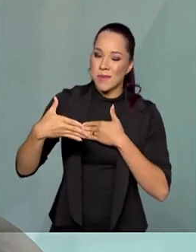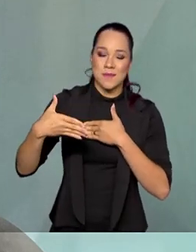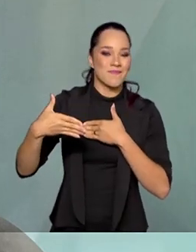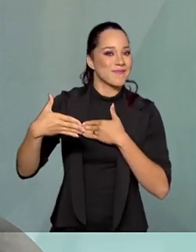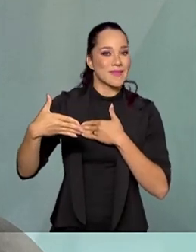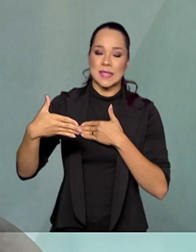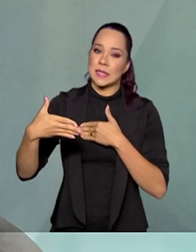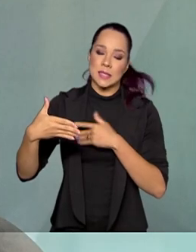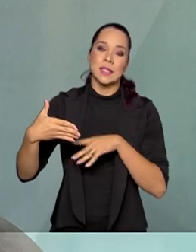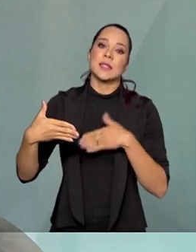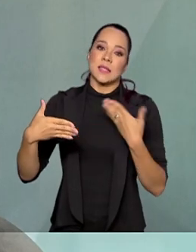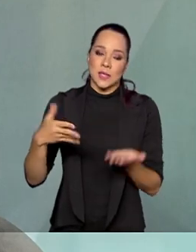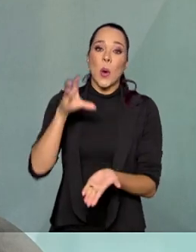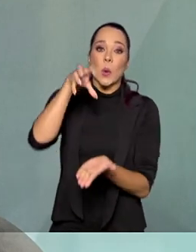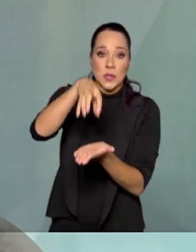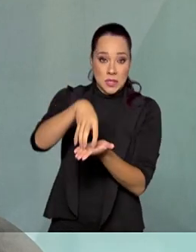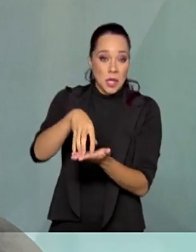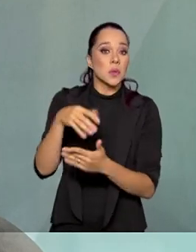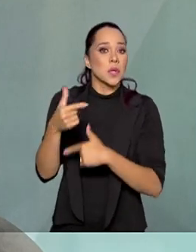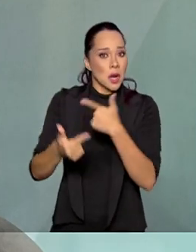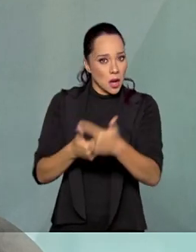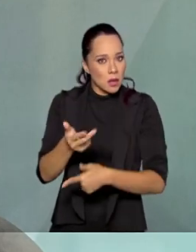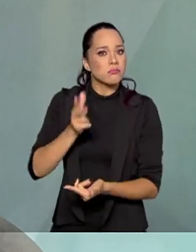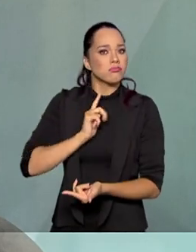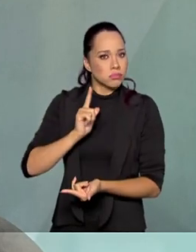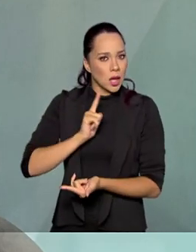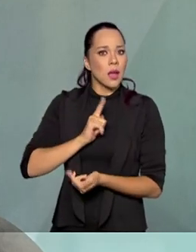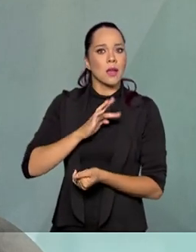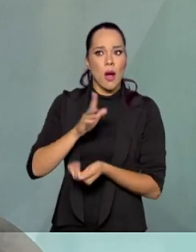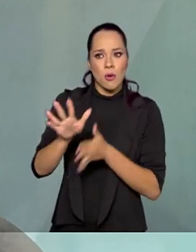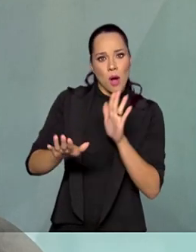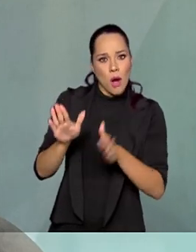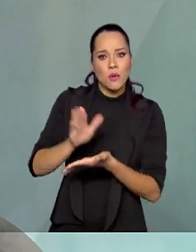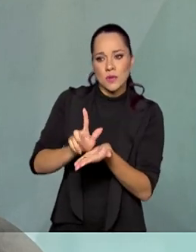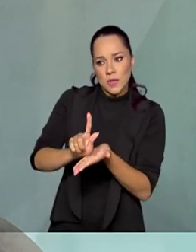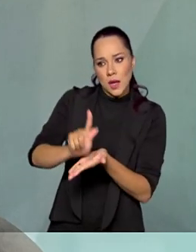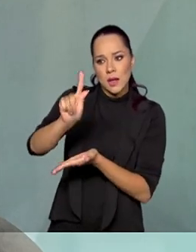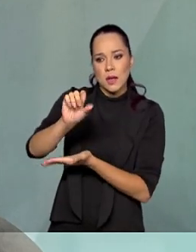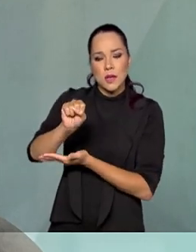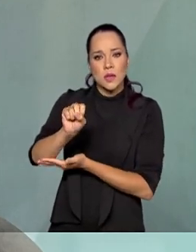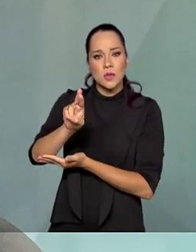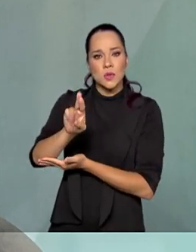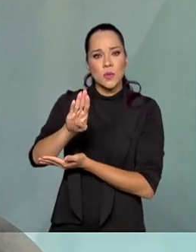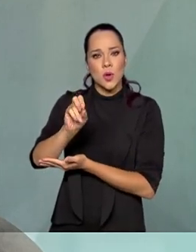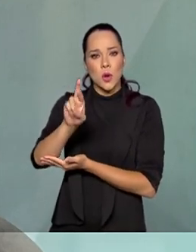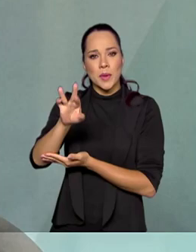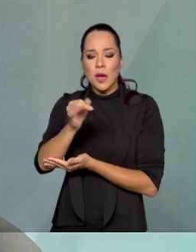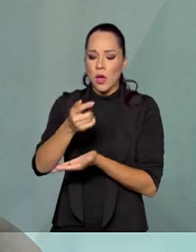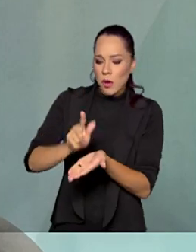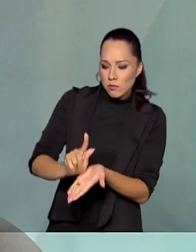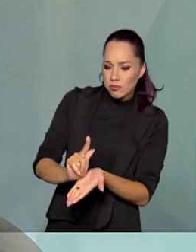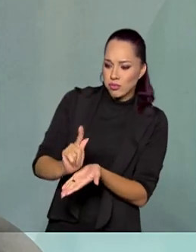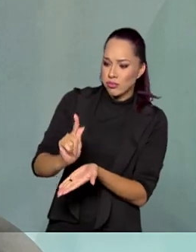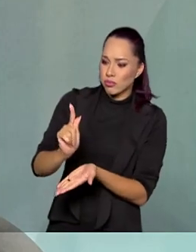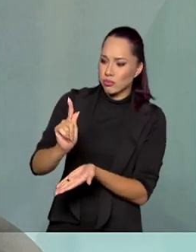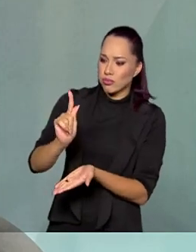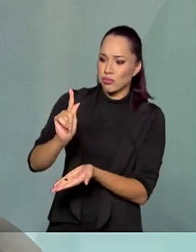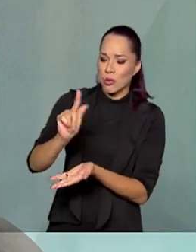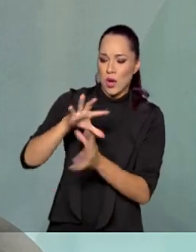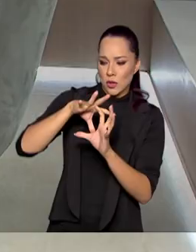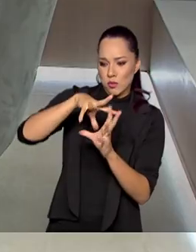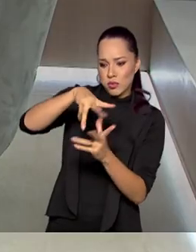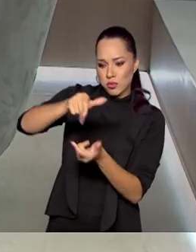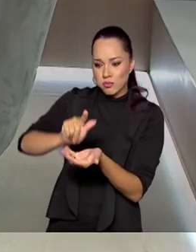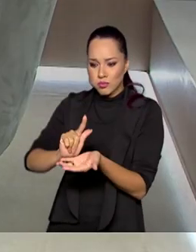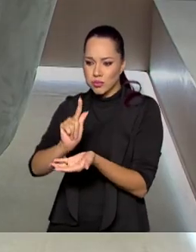se esperava. O centro está funcionando, nós fazemos lançamentos chamados suborbitais, naquele que o foguete sobe, passa pelas camadas